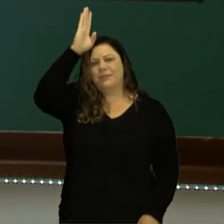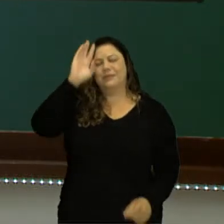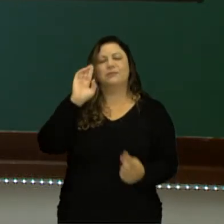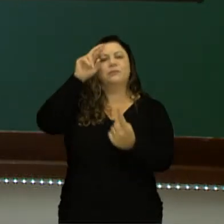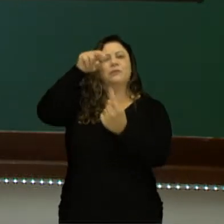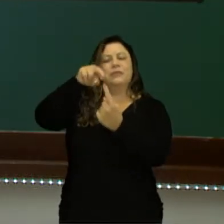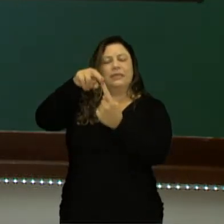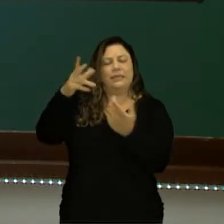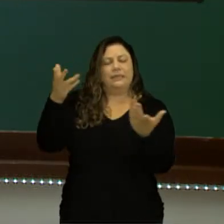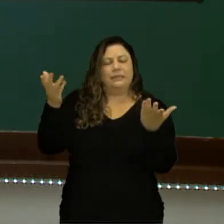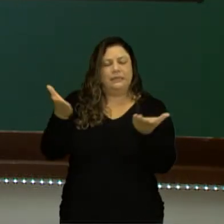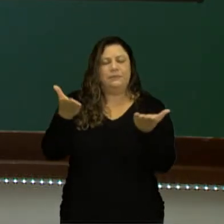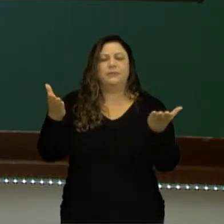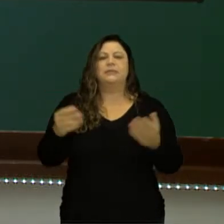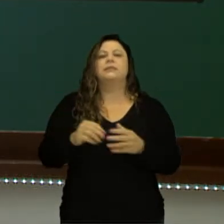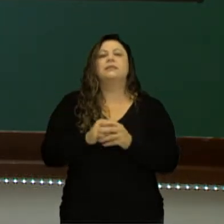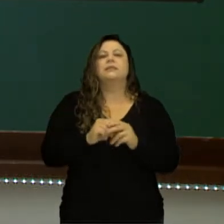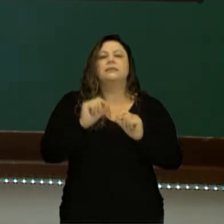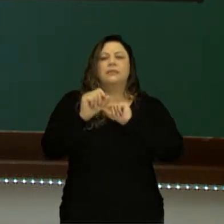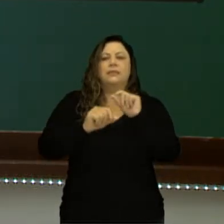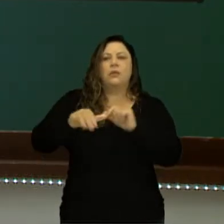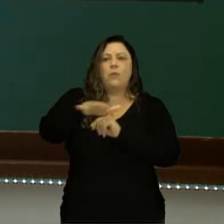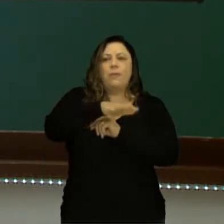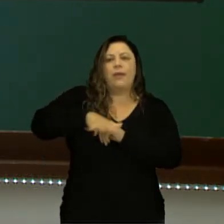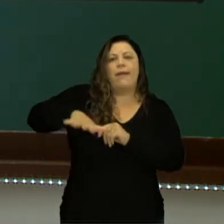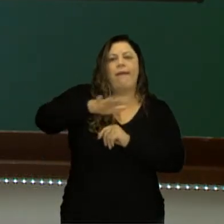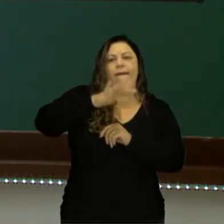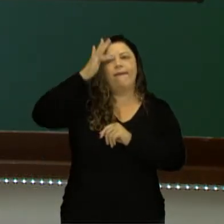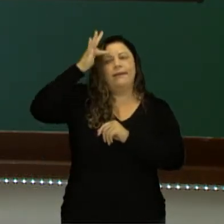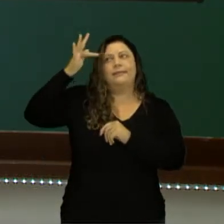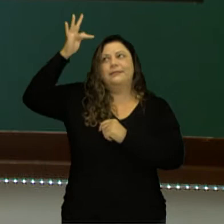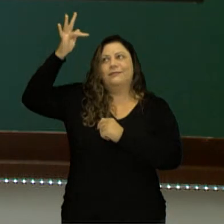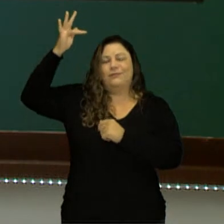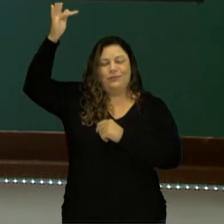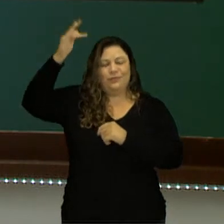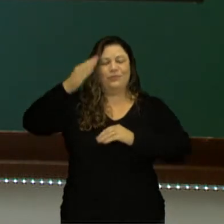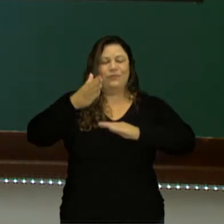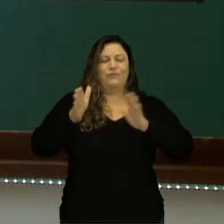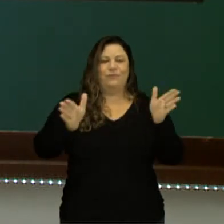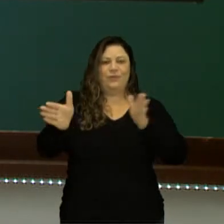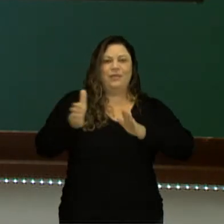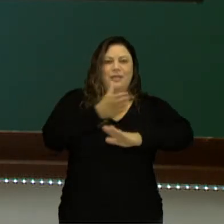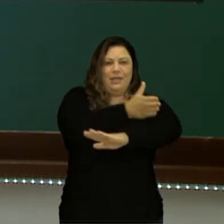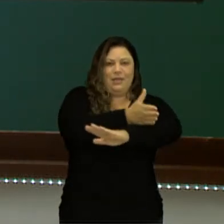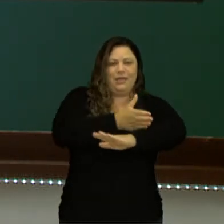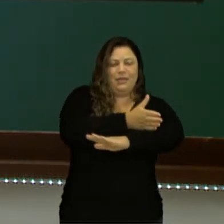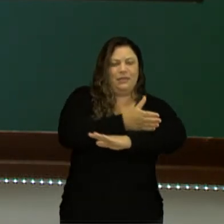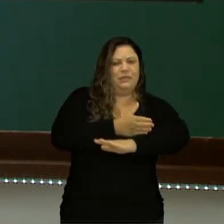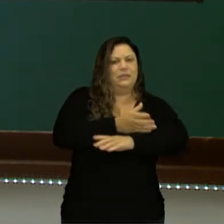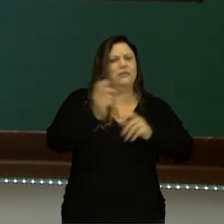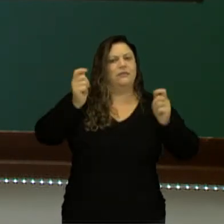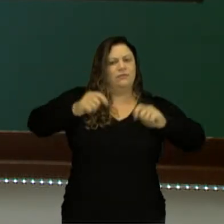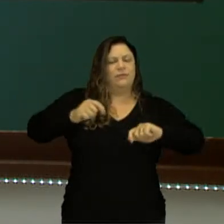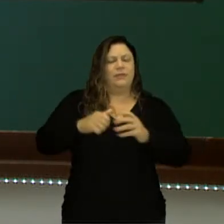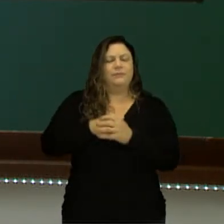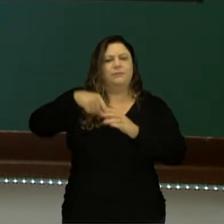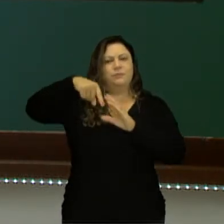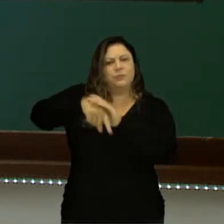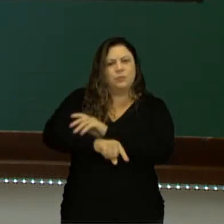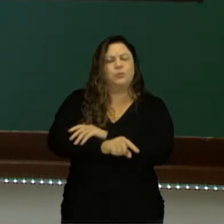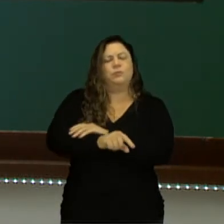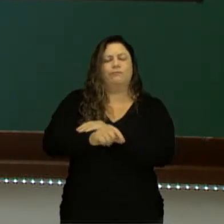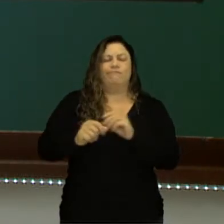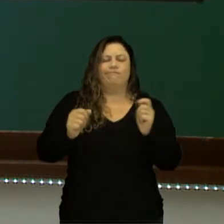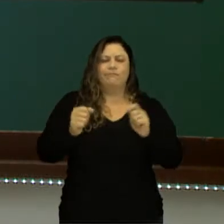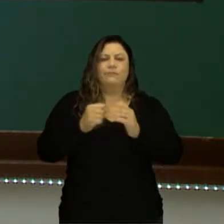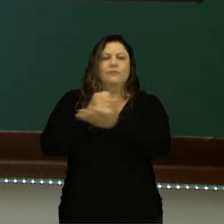da patrística, uma área aí da filosofia medieval que vai justamente tentar fundamentar com